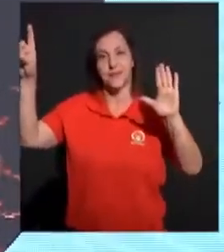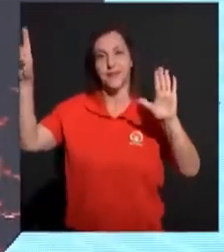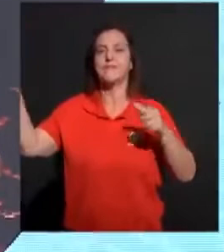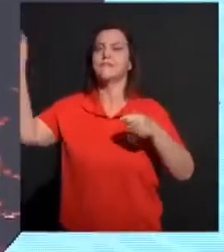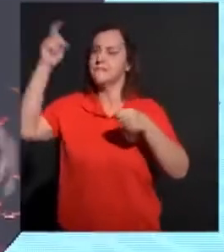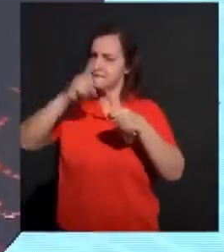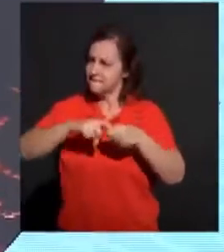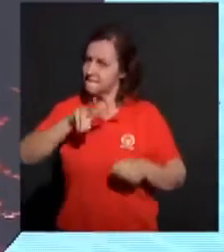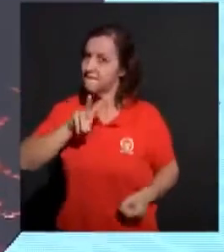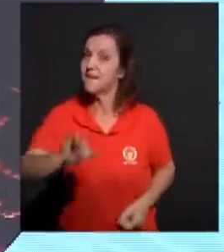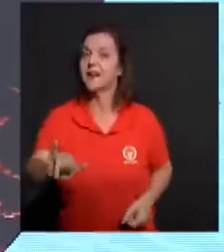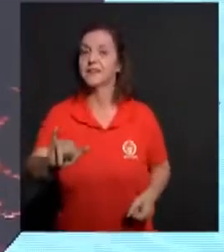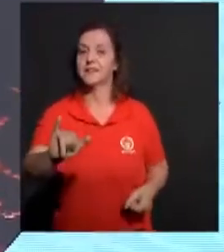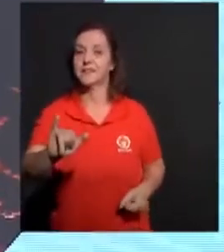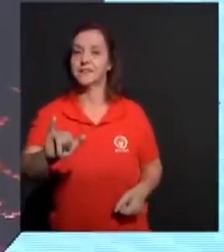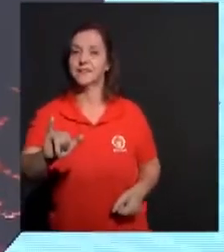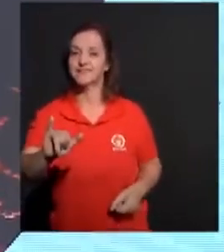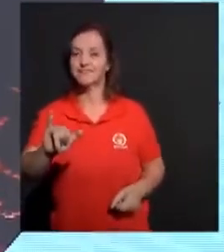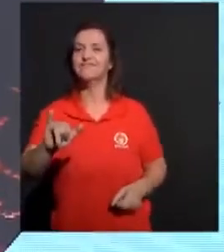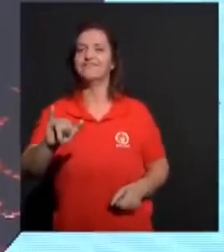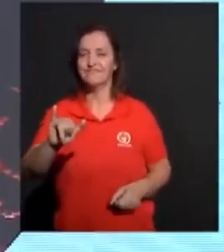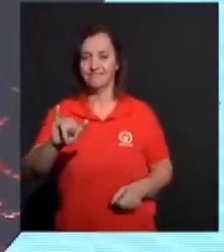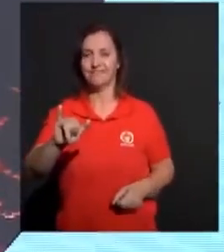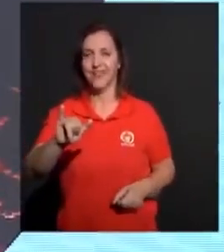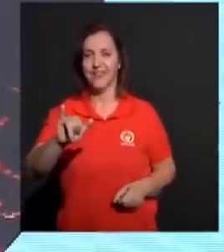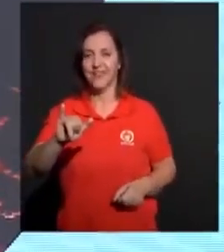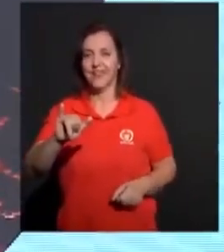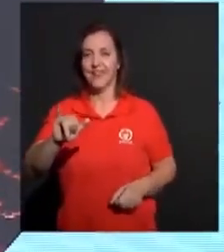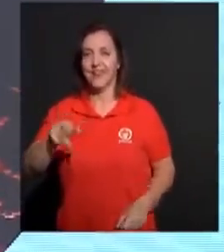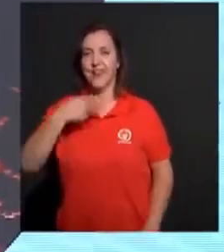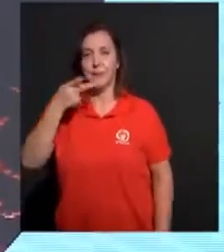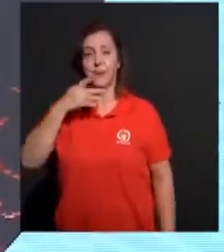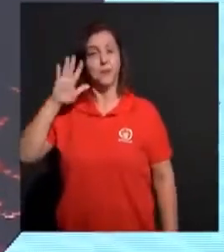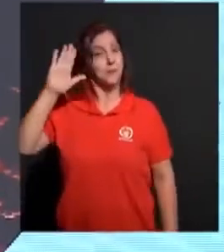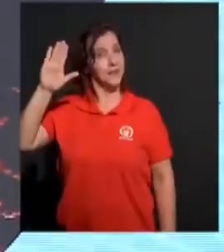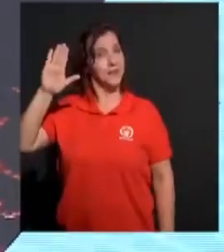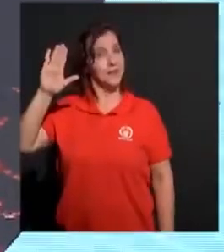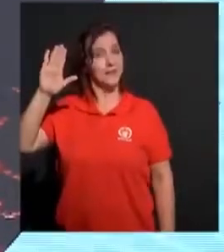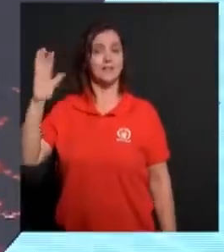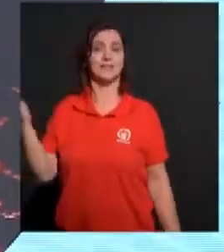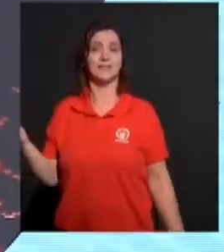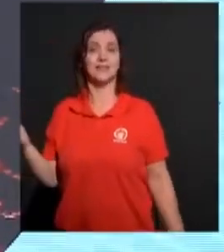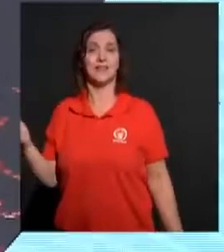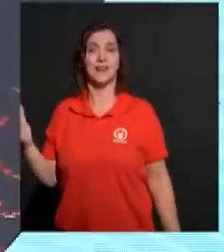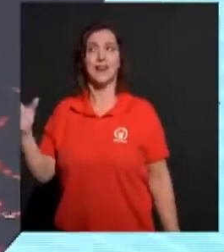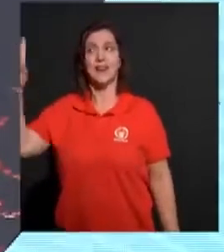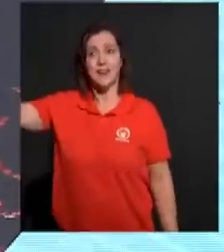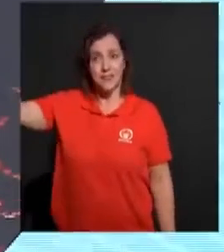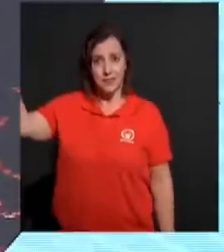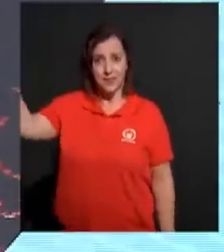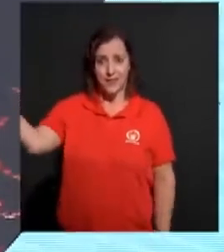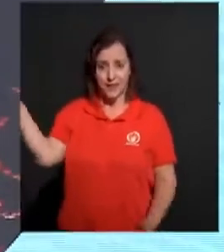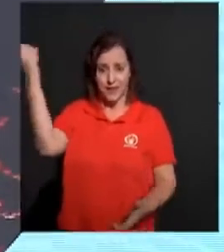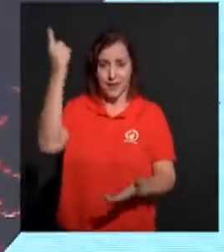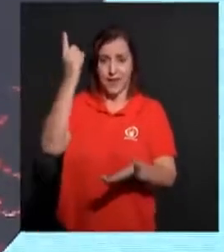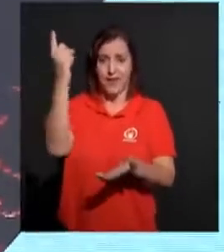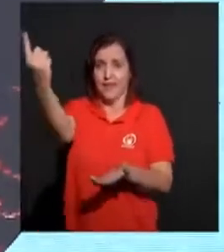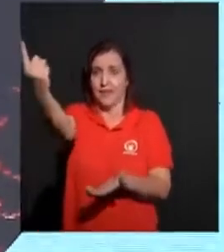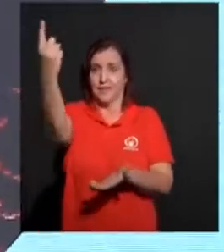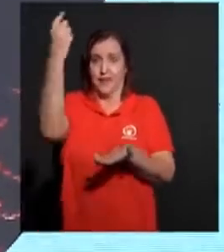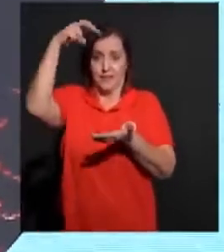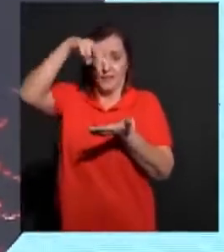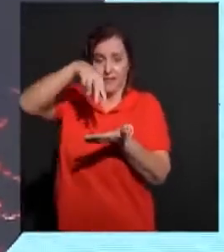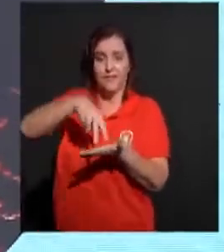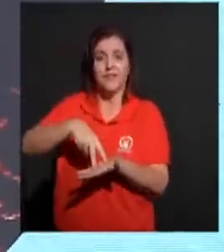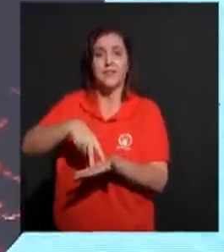voltará. É uma proposta dEle para conosco. Eu vou voltar para buscar. E por isso